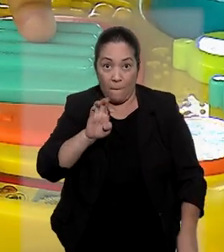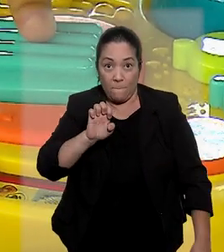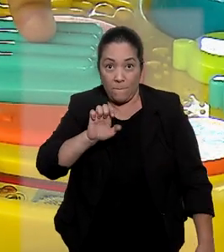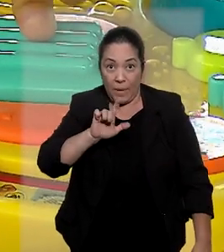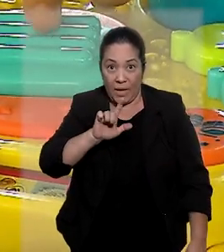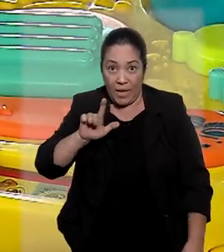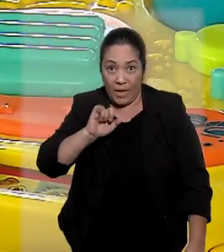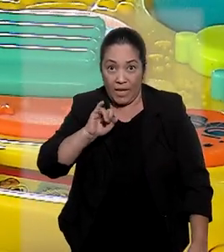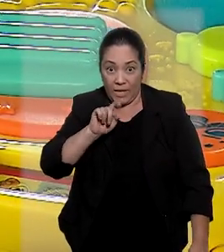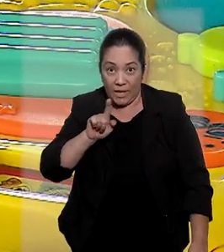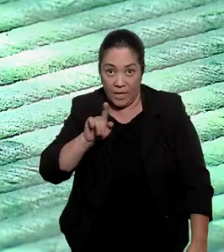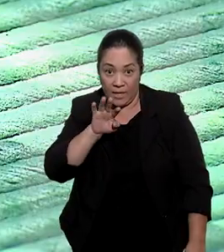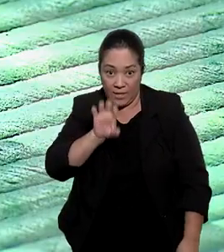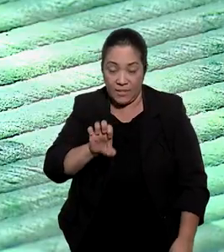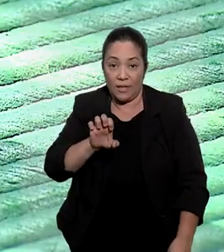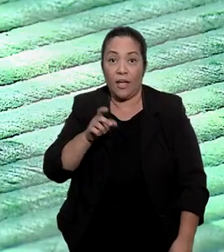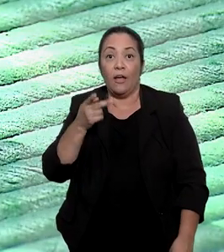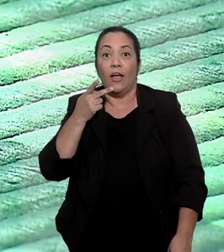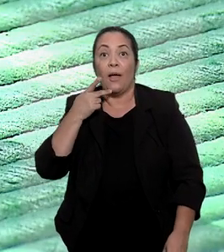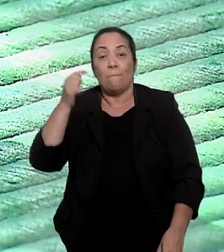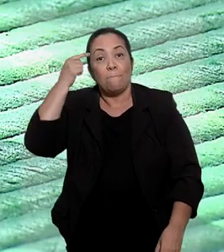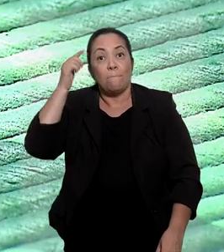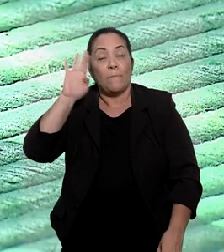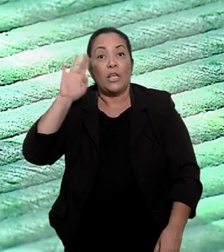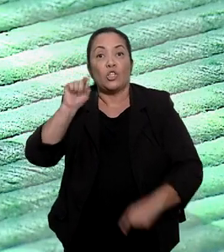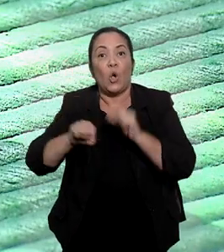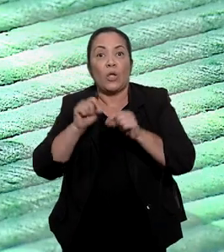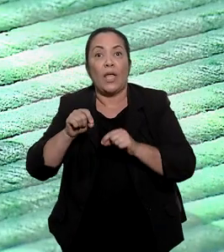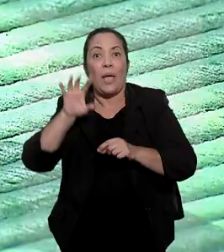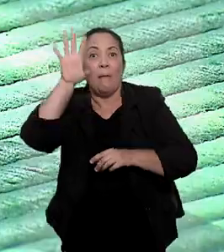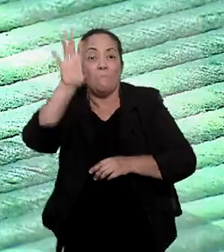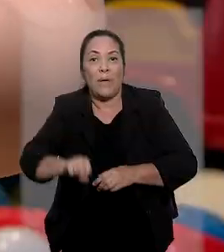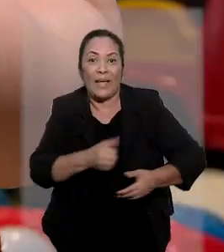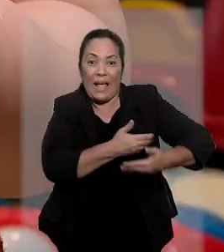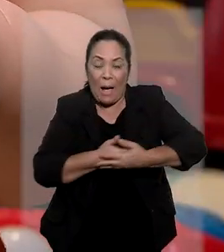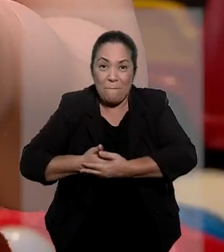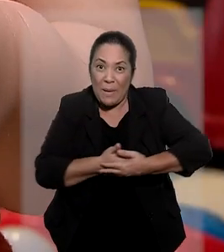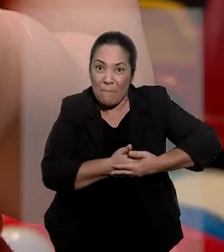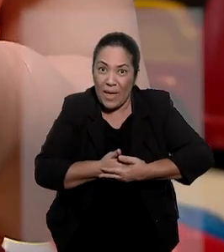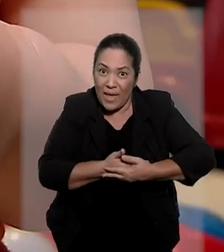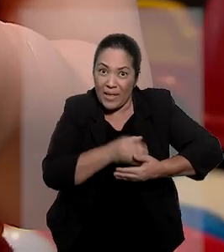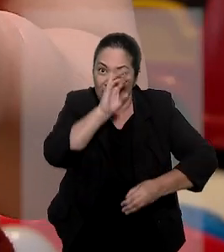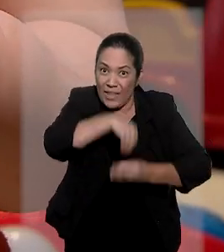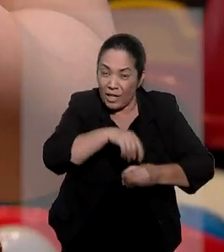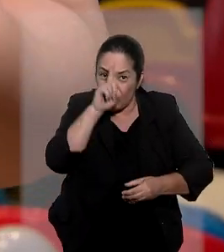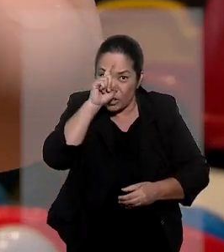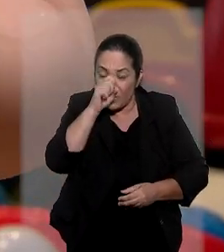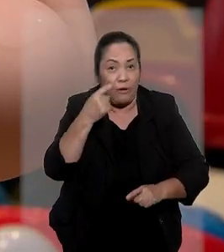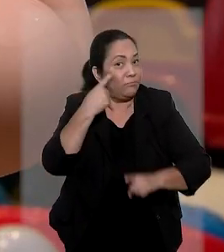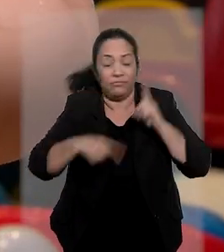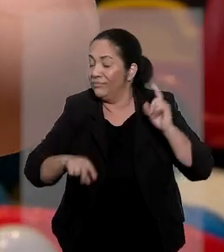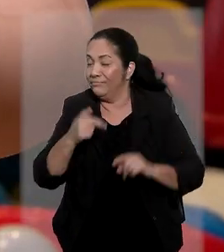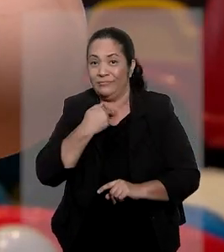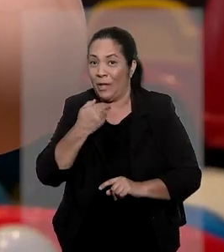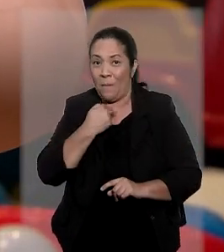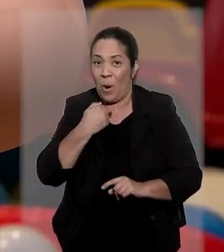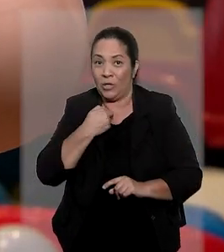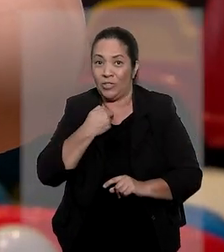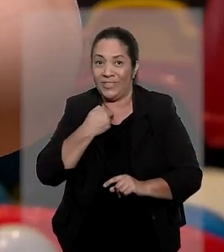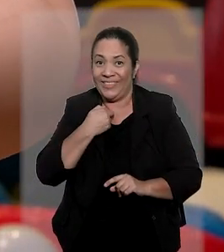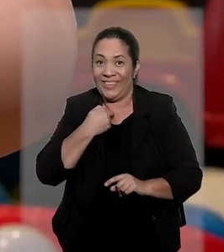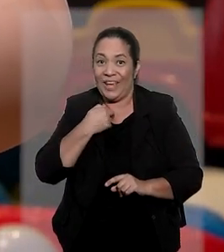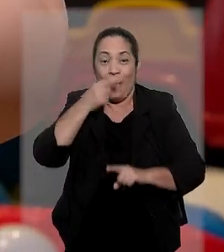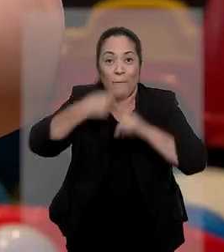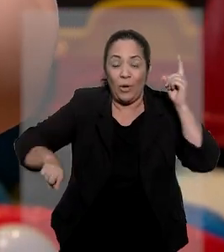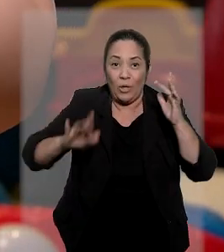observou que a retirada repentina do bebê da guarda da mãe, inclusive com a proibição de contato entre ambos, inviabilizou por